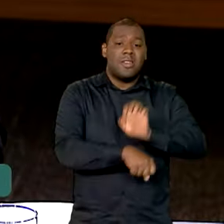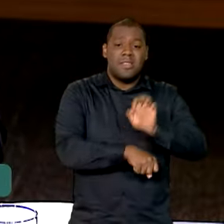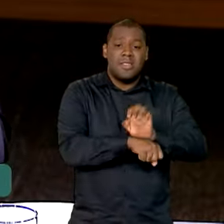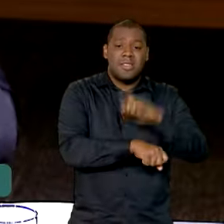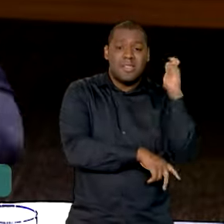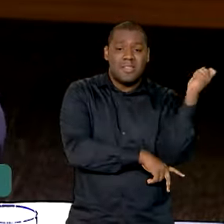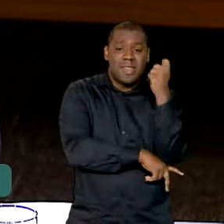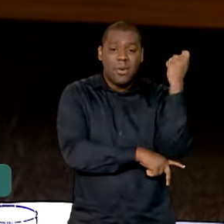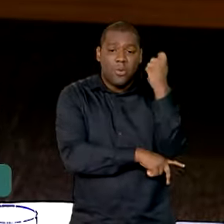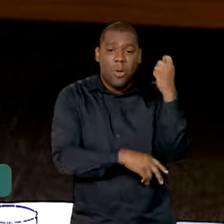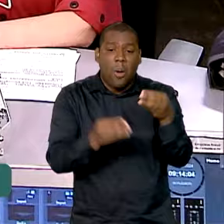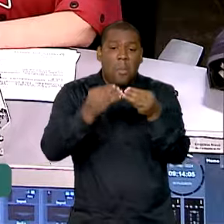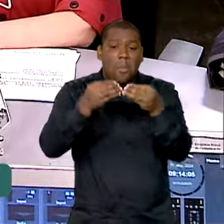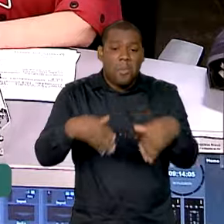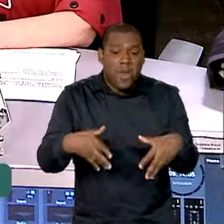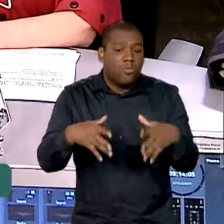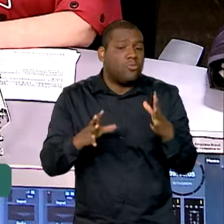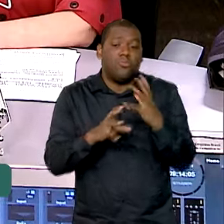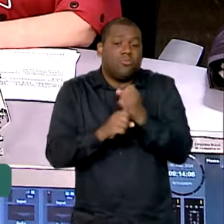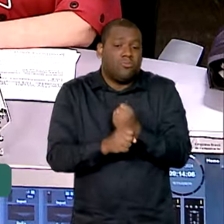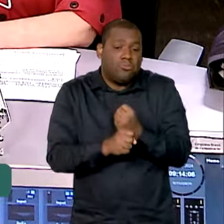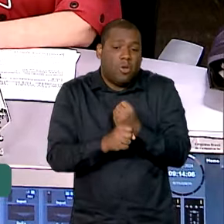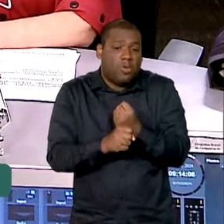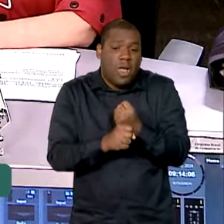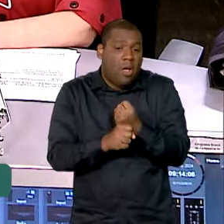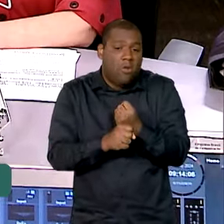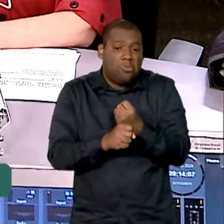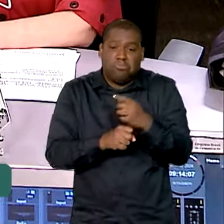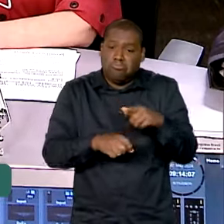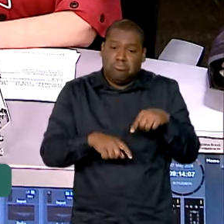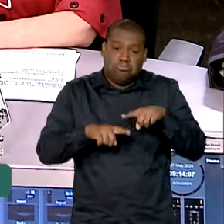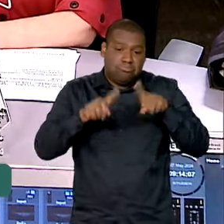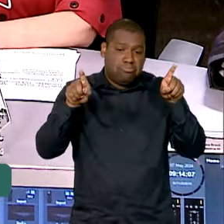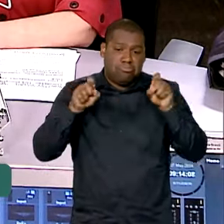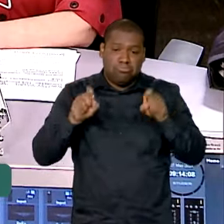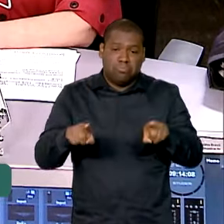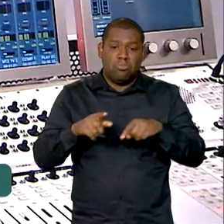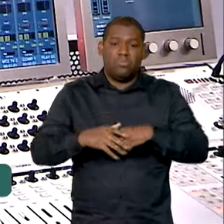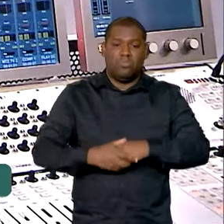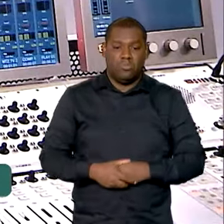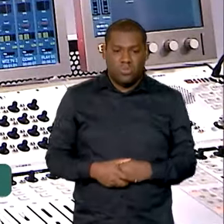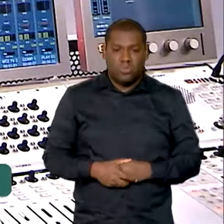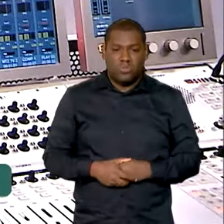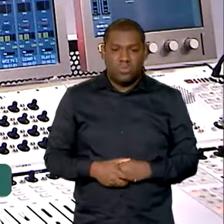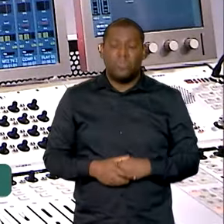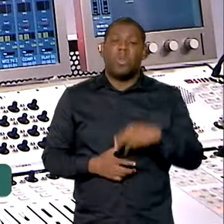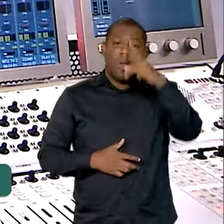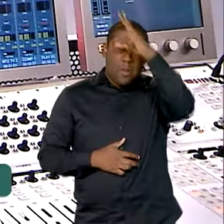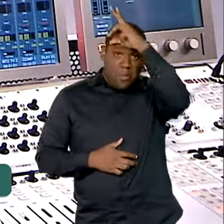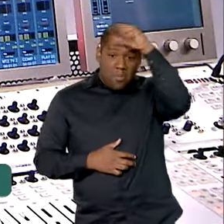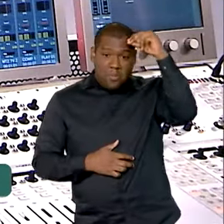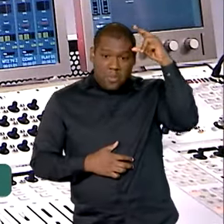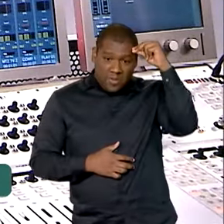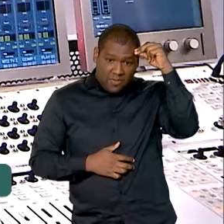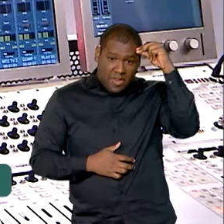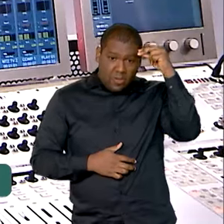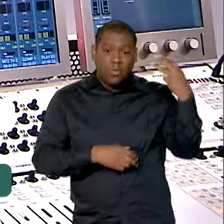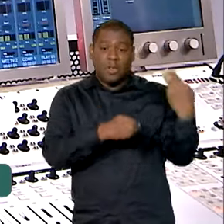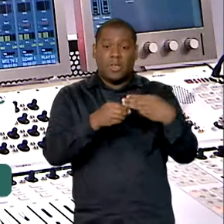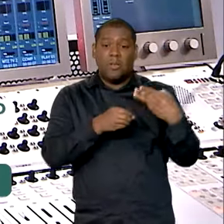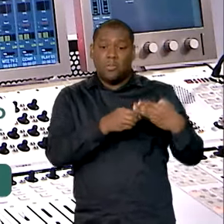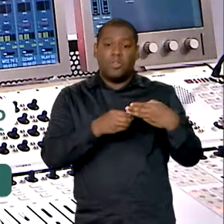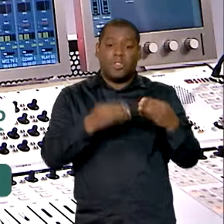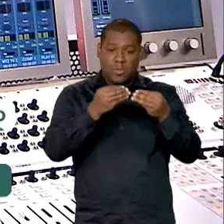do estrago que foi feito. Lula afirmou que os prefeitos dos municípios afetados já podem cadastrar pedidos